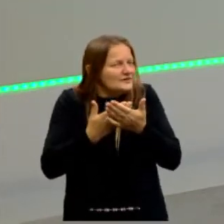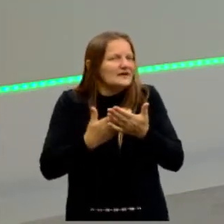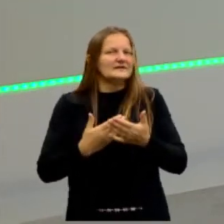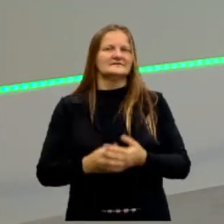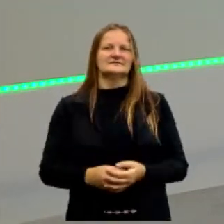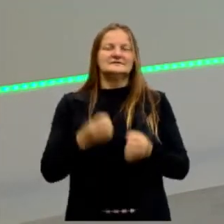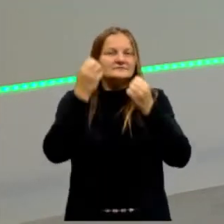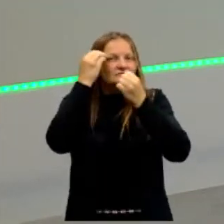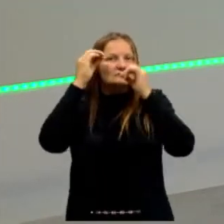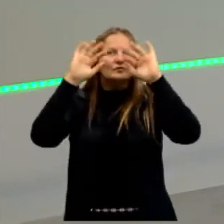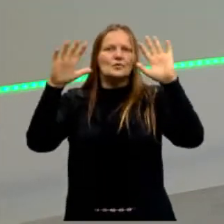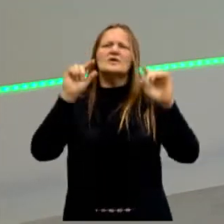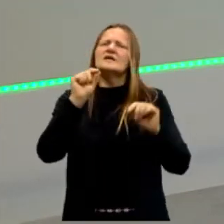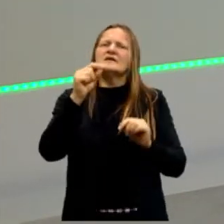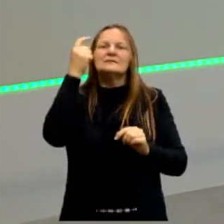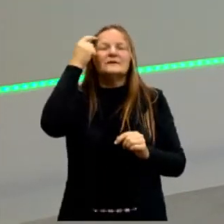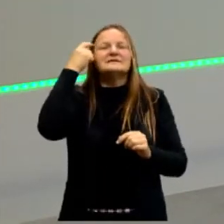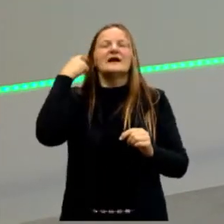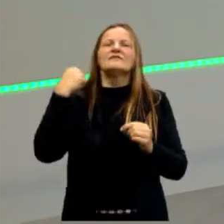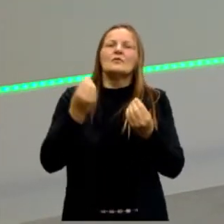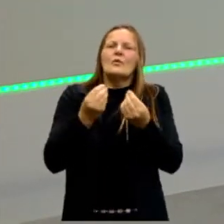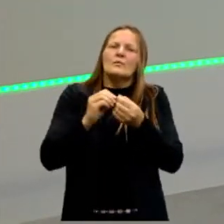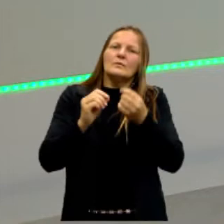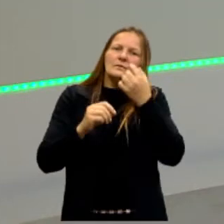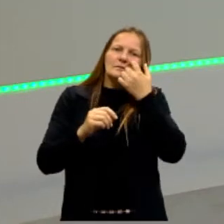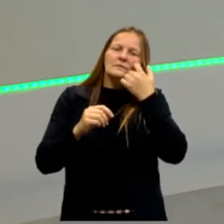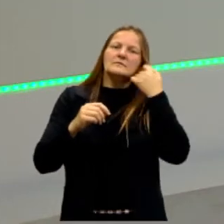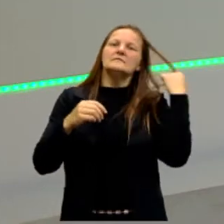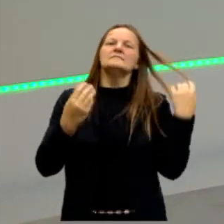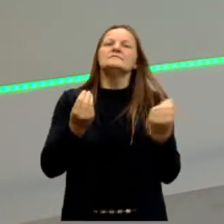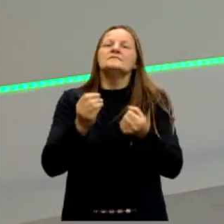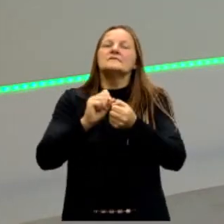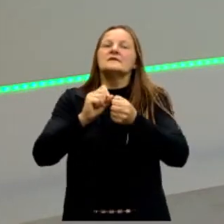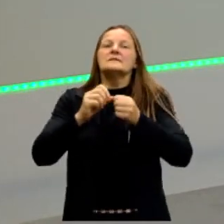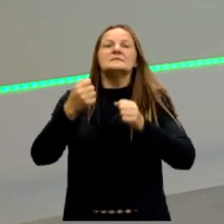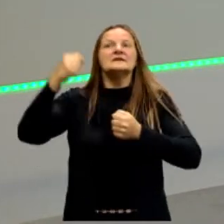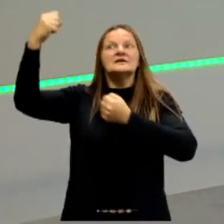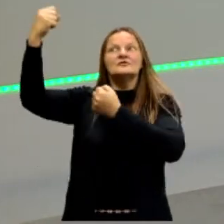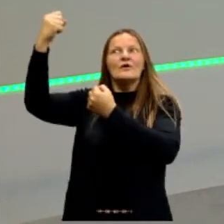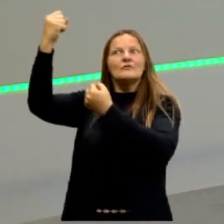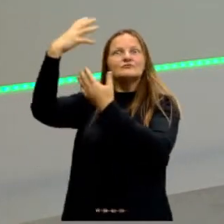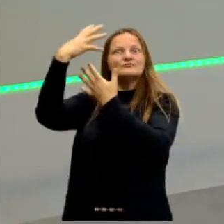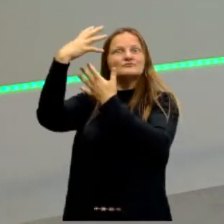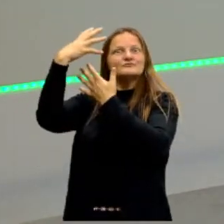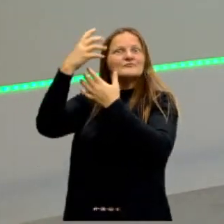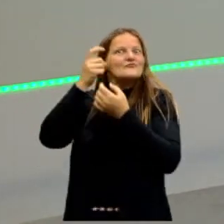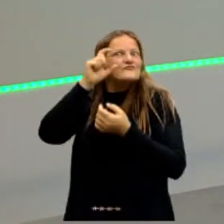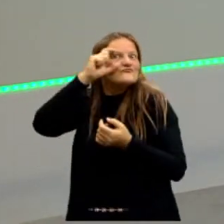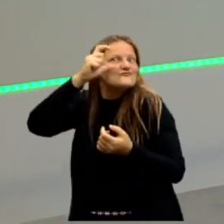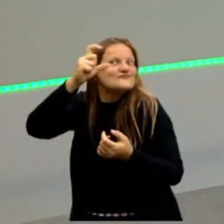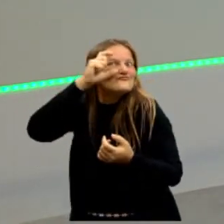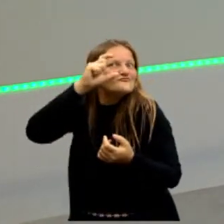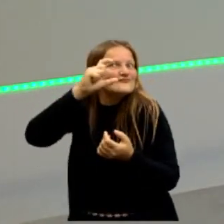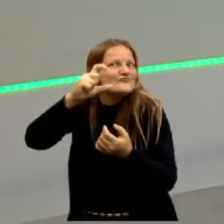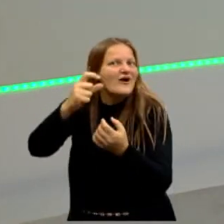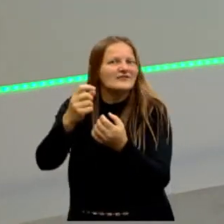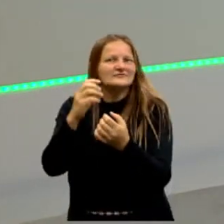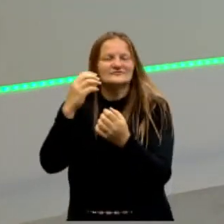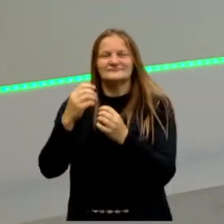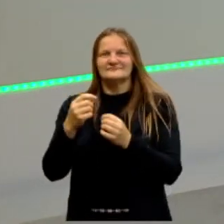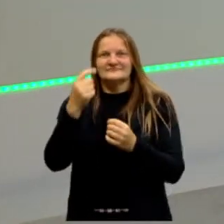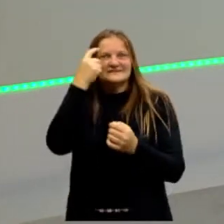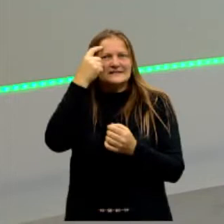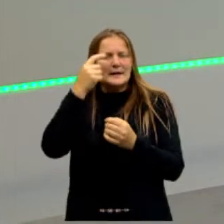e entender o que eles trouxeram. E deixar acesa a lâmpada, aquela da curiosidade, vocês irem um pouco além